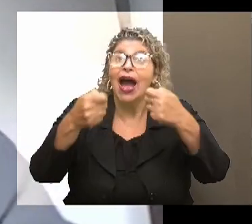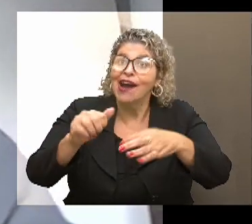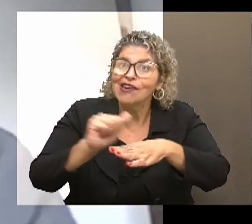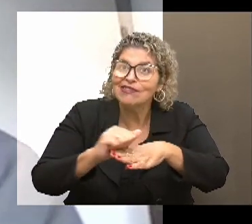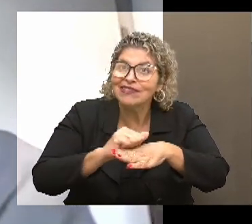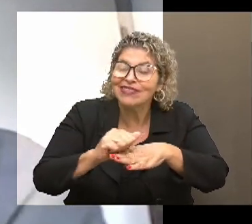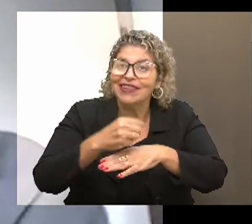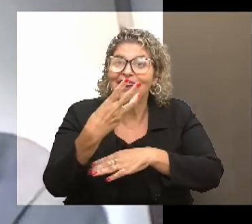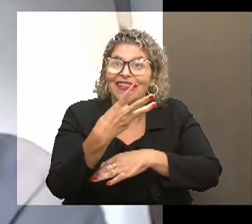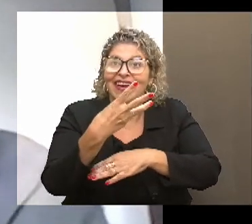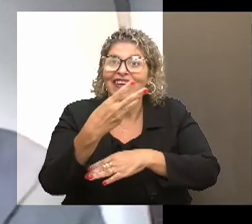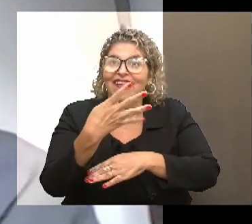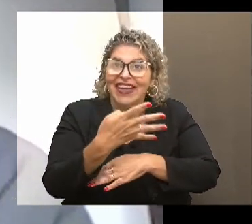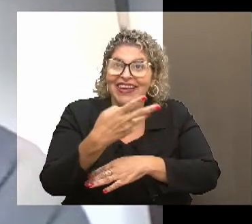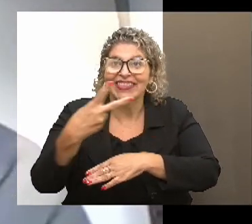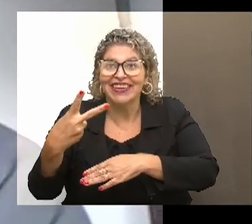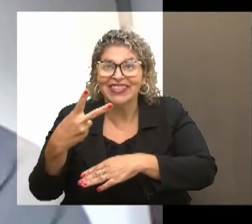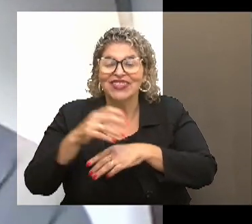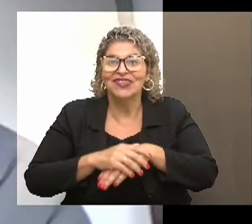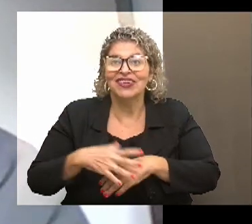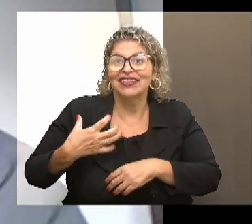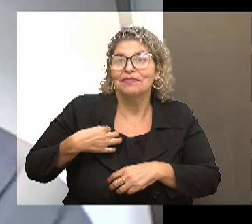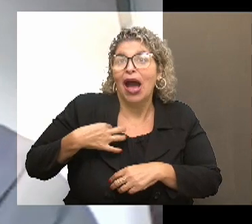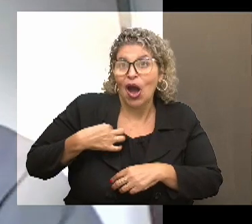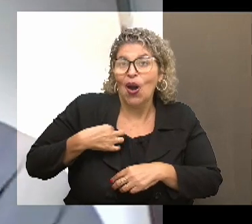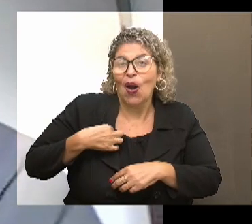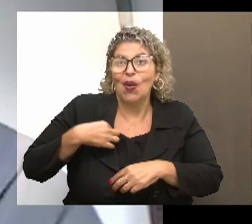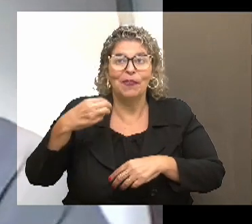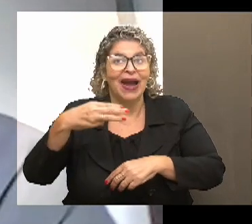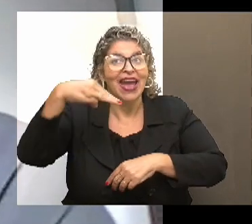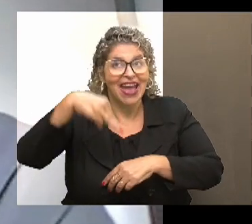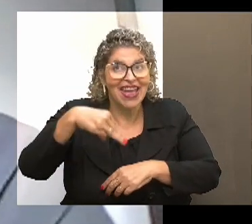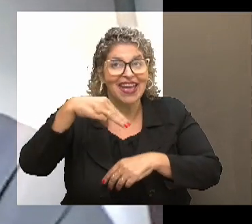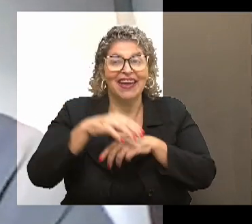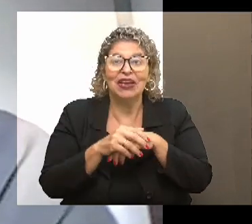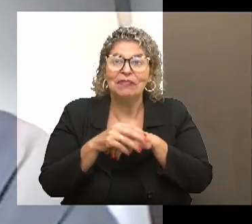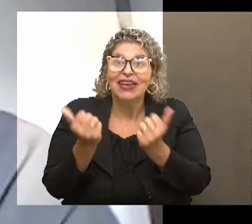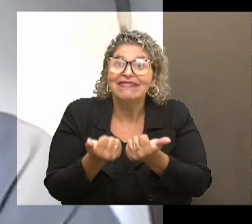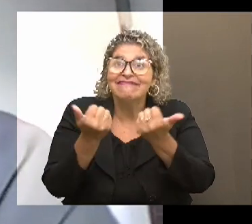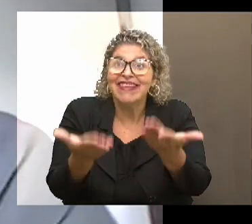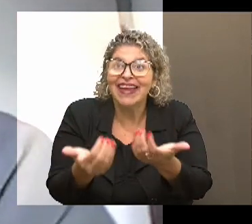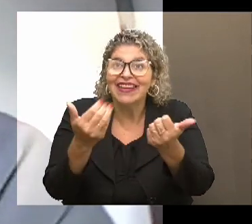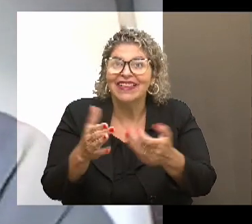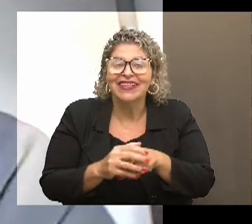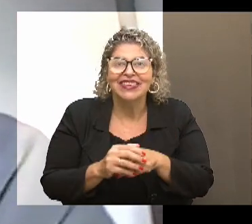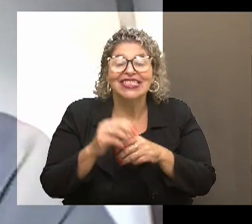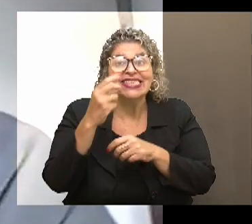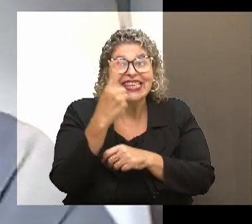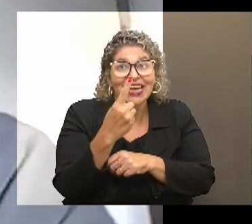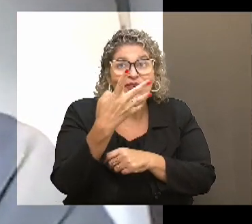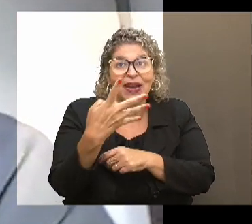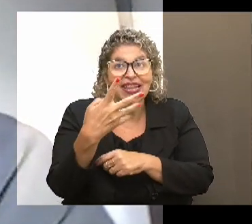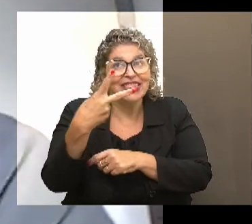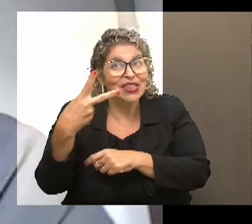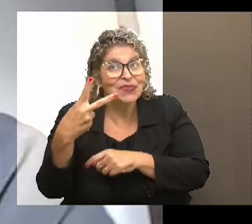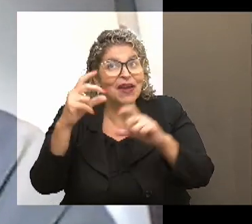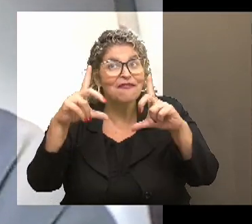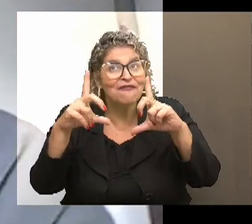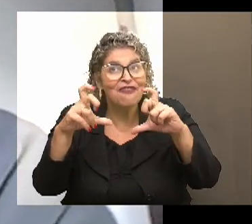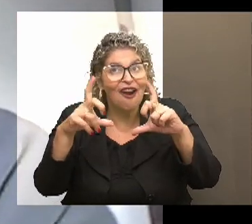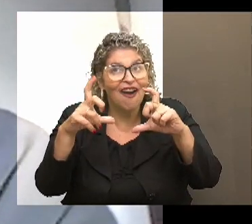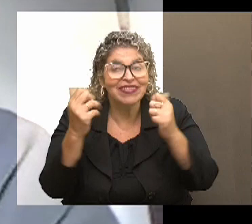42, com a calça N, com o casaco T. E aí a gente tirou 140 fotos, se a memória está